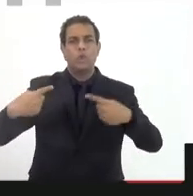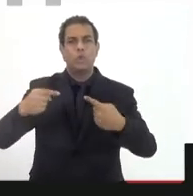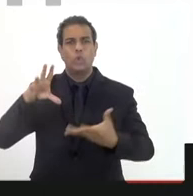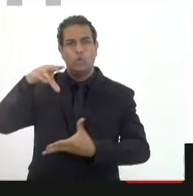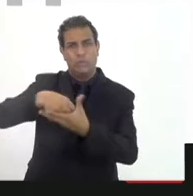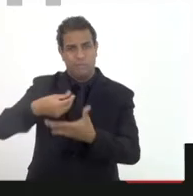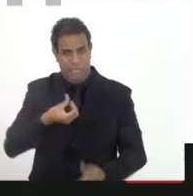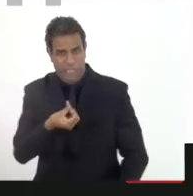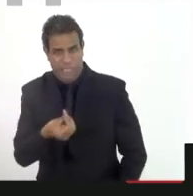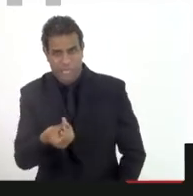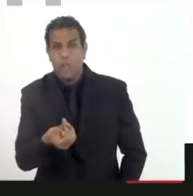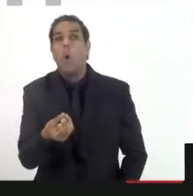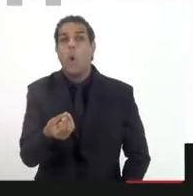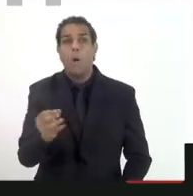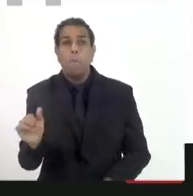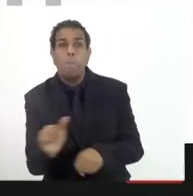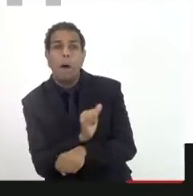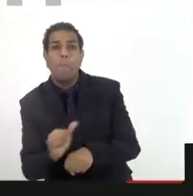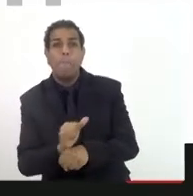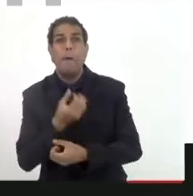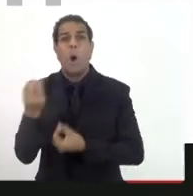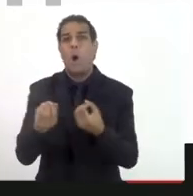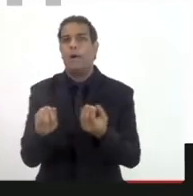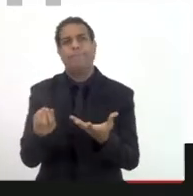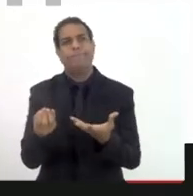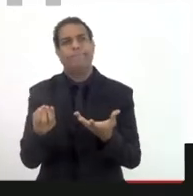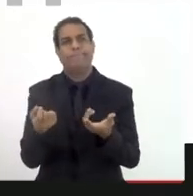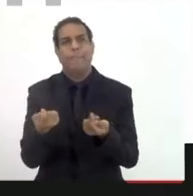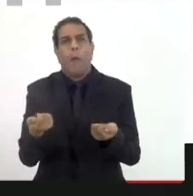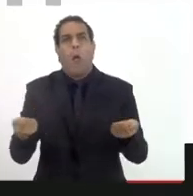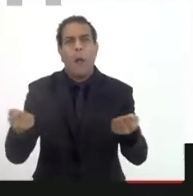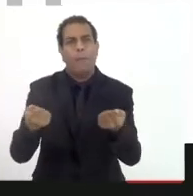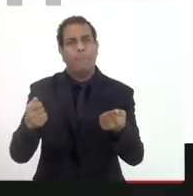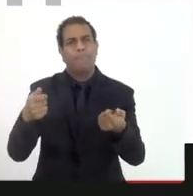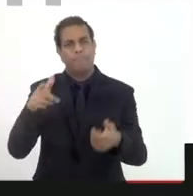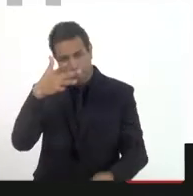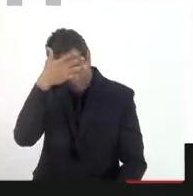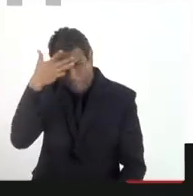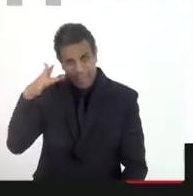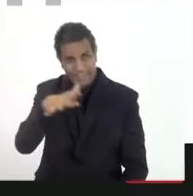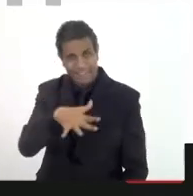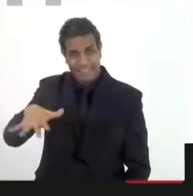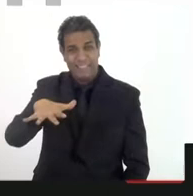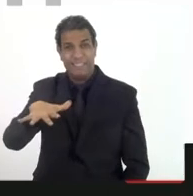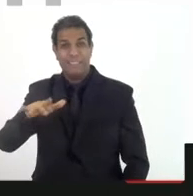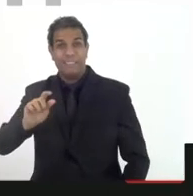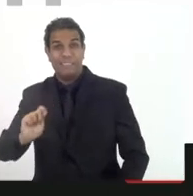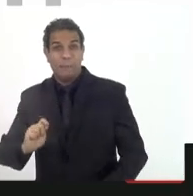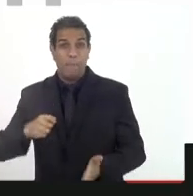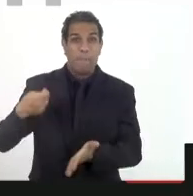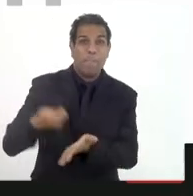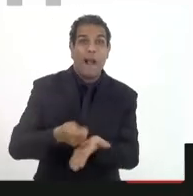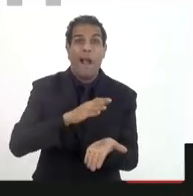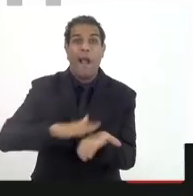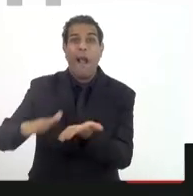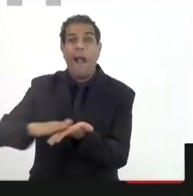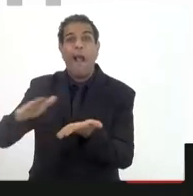semestre, com pouca gente trabalhada. Ou seja, nós temos um gasto com o pessoal ativo